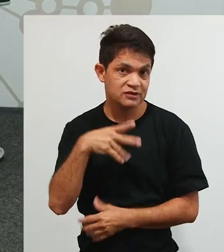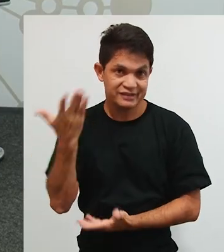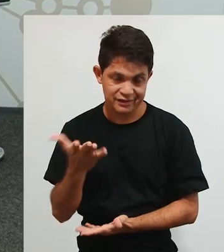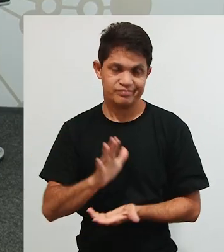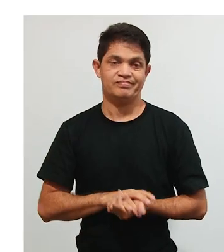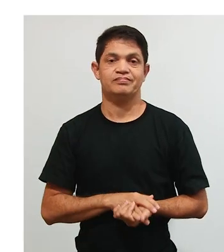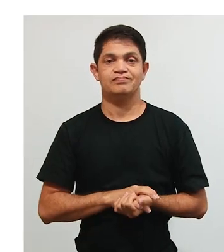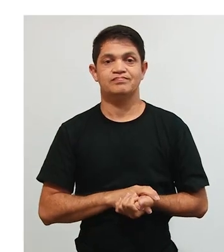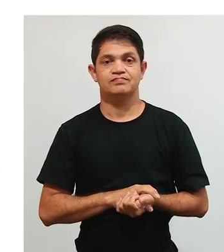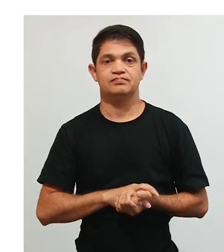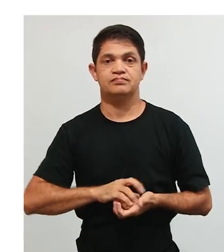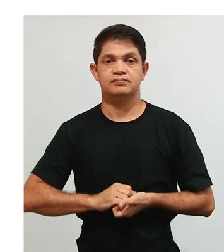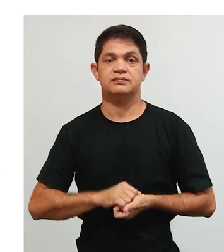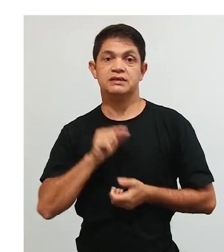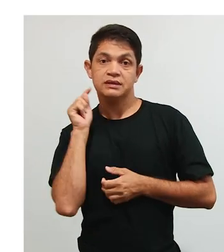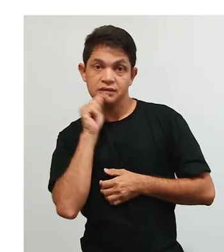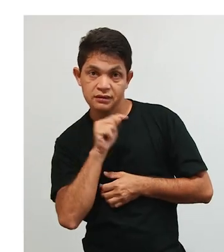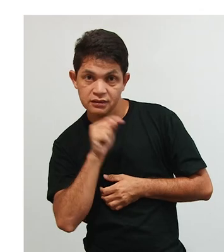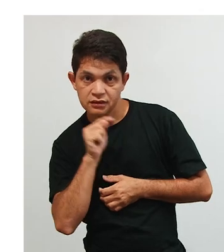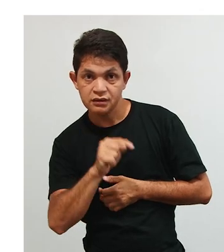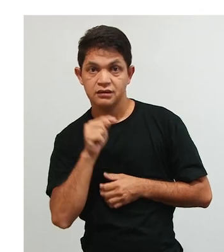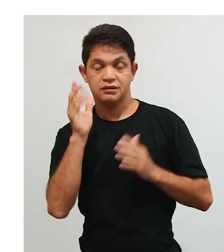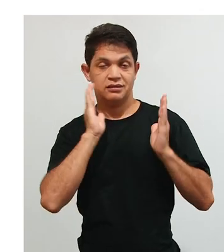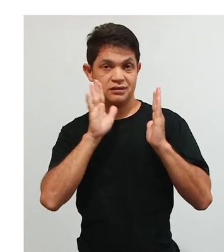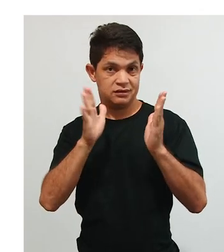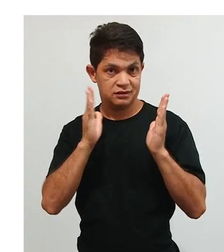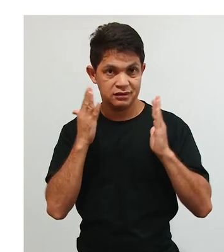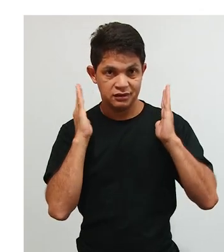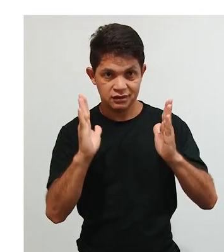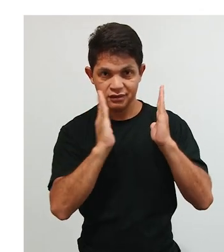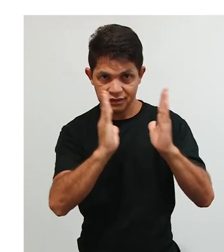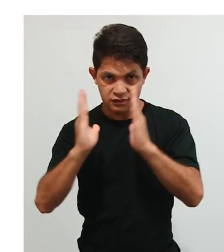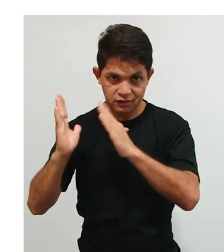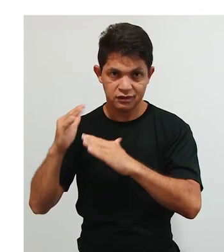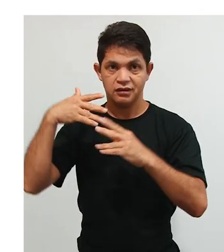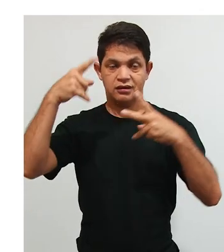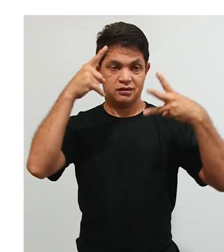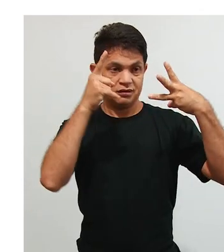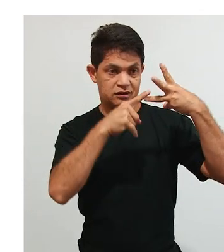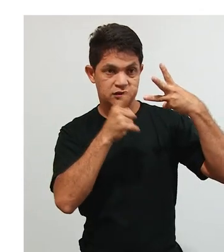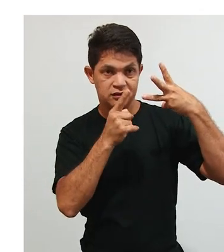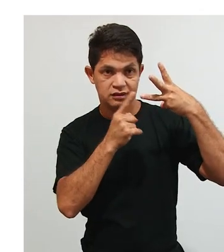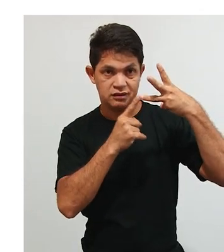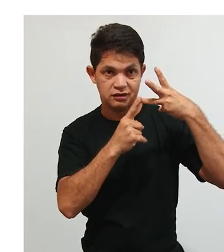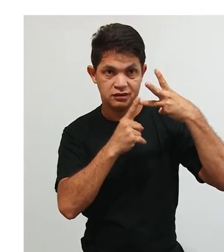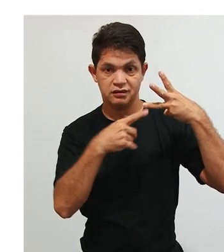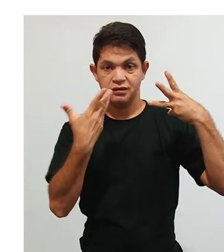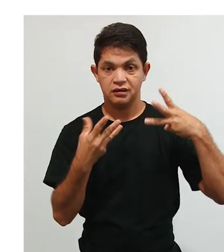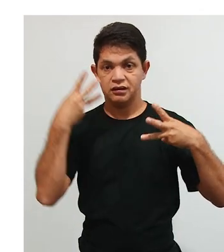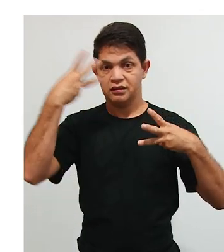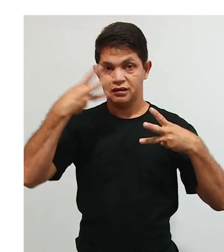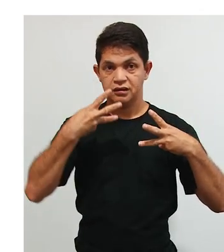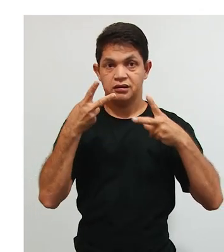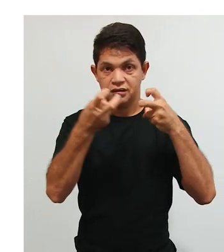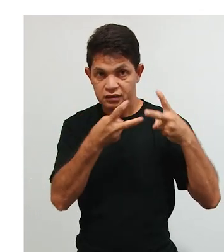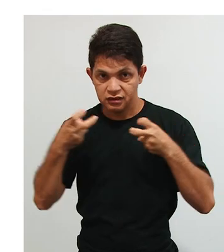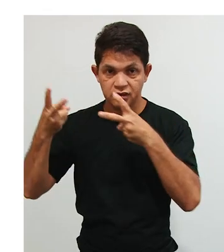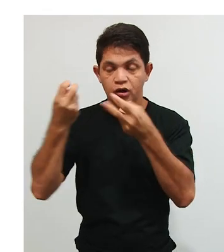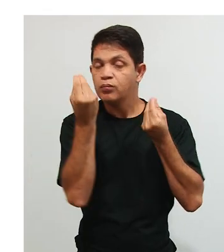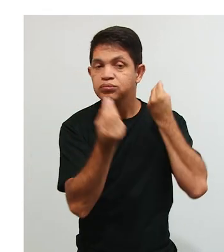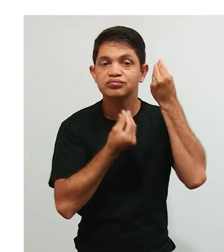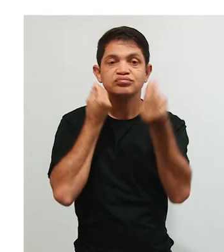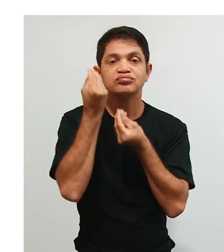Externo. E, na nossa terceira, então, concepção, é o interacionismo. Como se dá